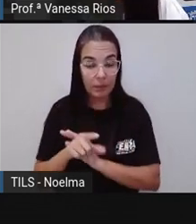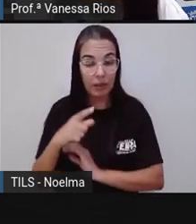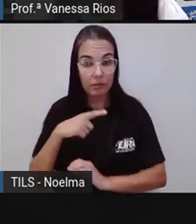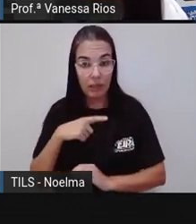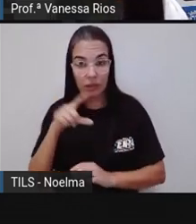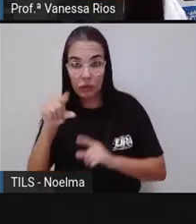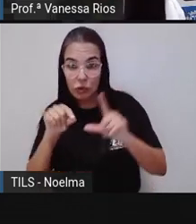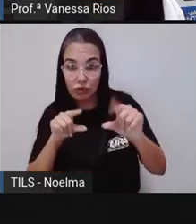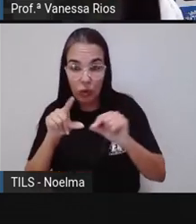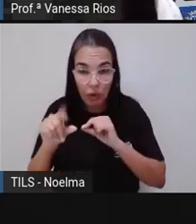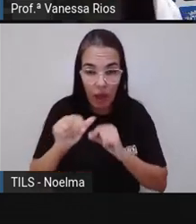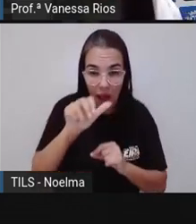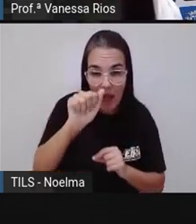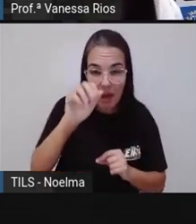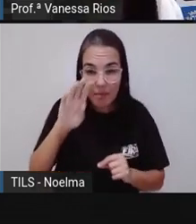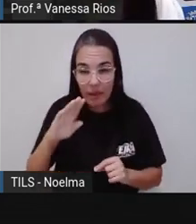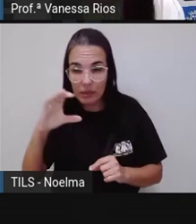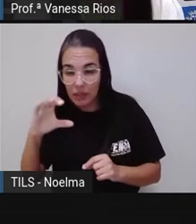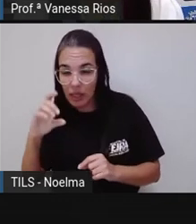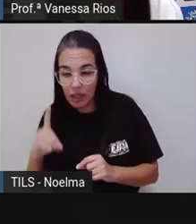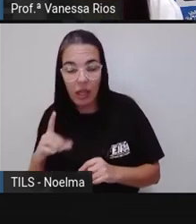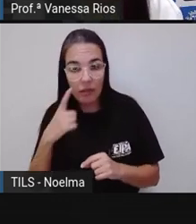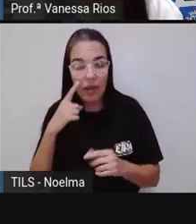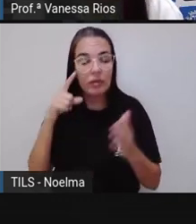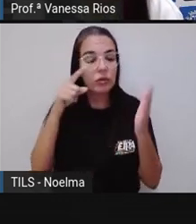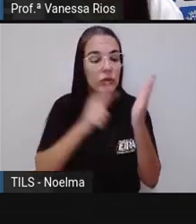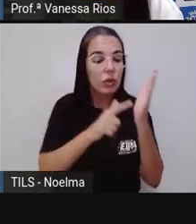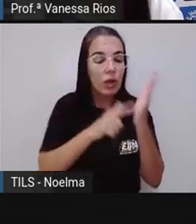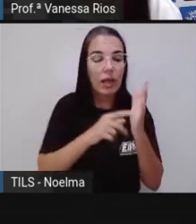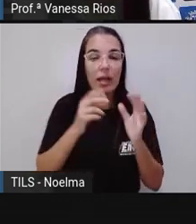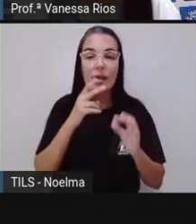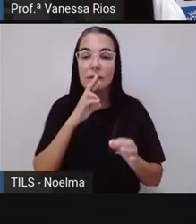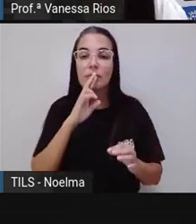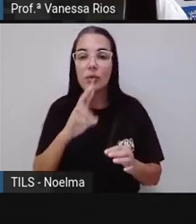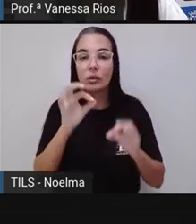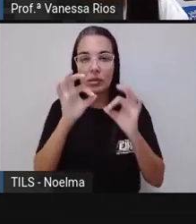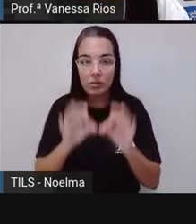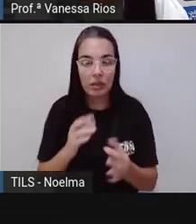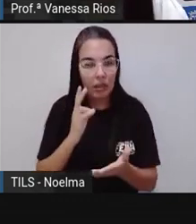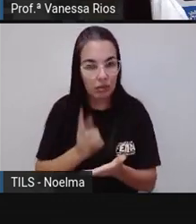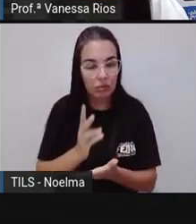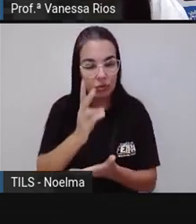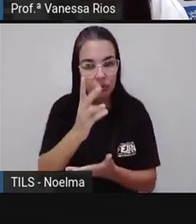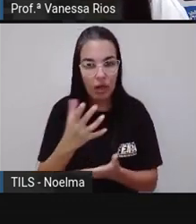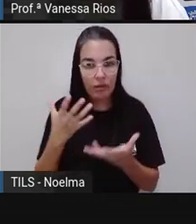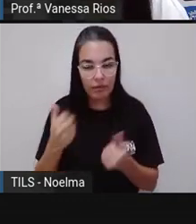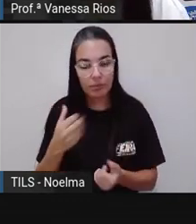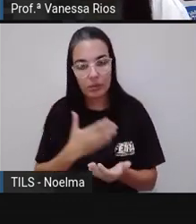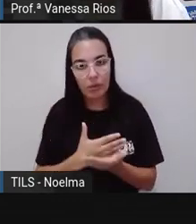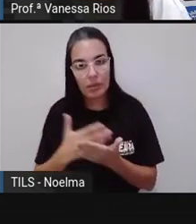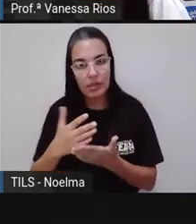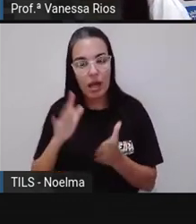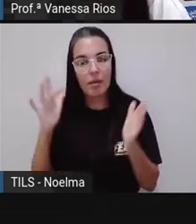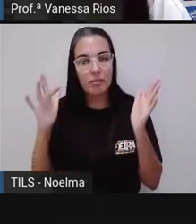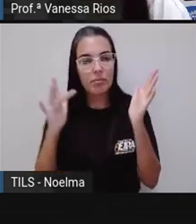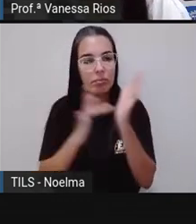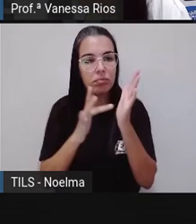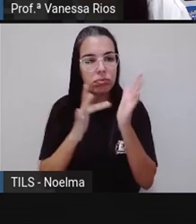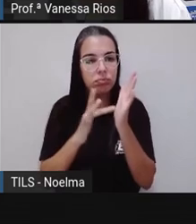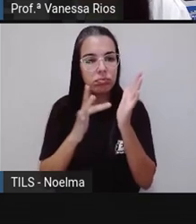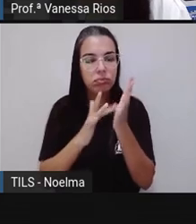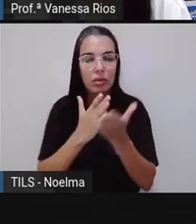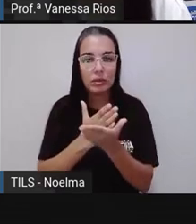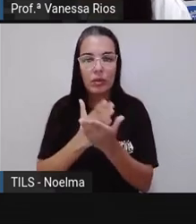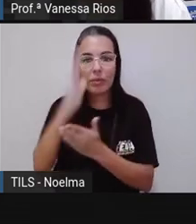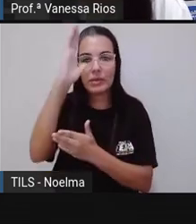escolha. E a gente vai tocar na resposta que consideramos correta pra proceder. Então, pra começar, né? Como de costume,